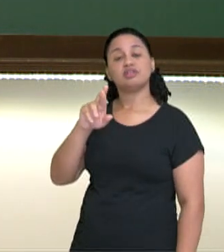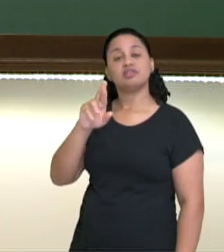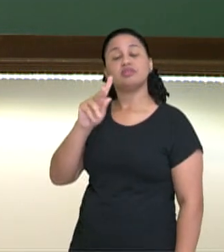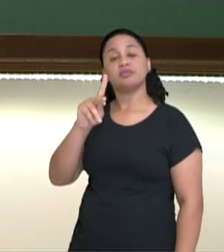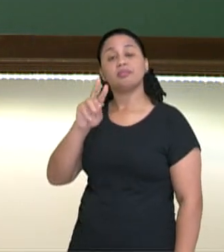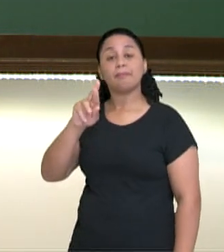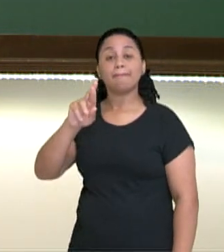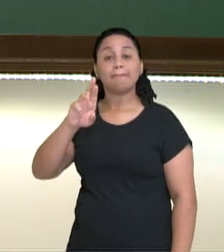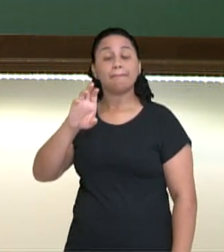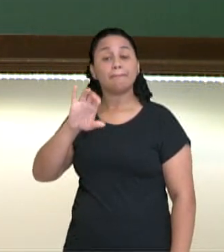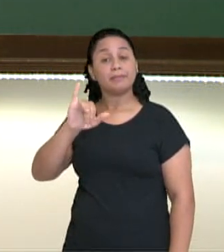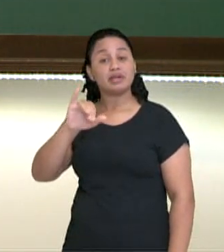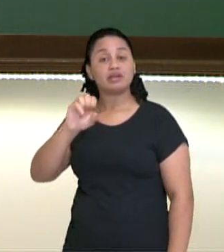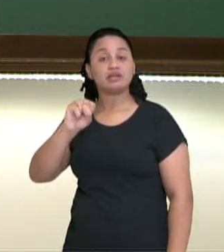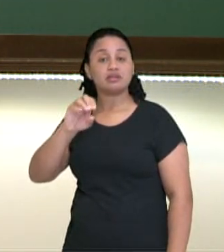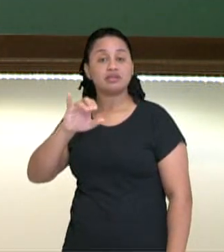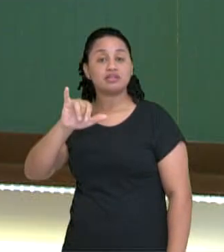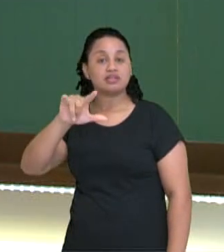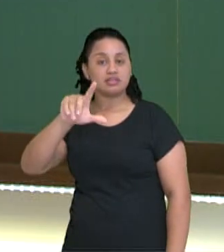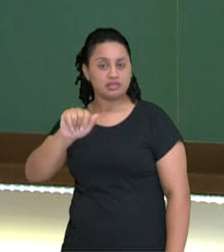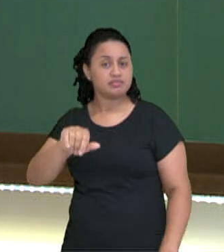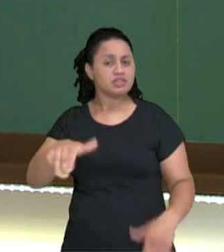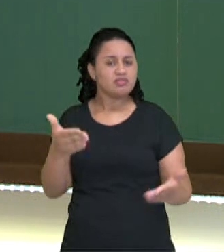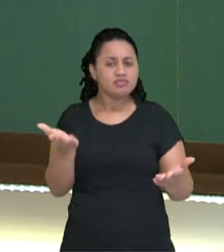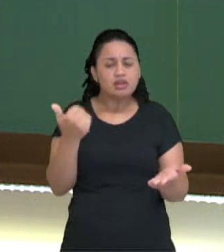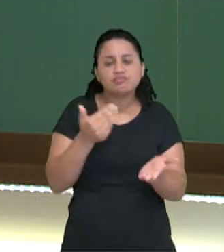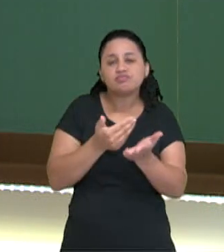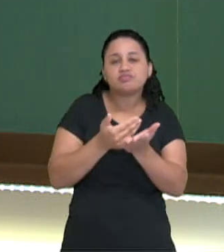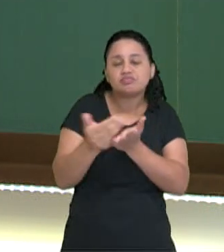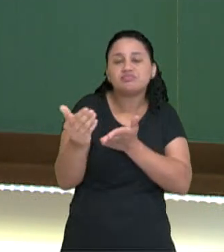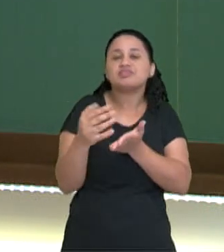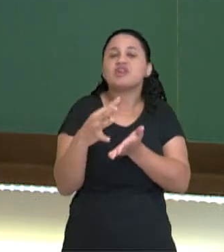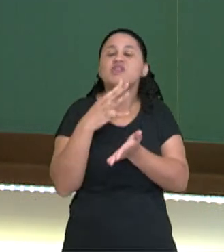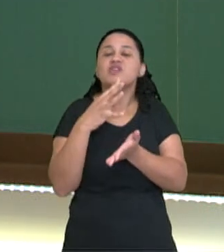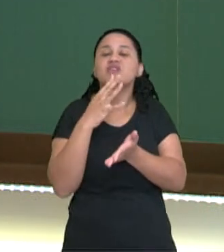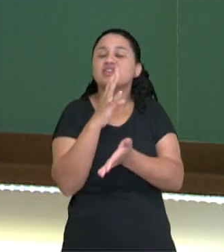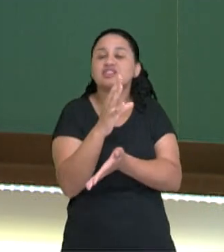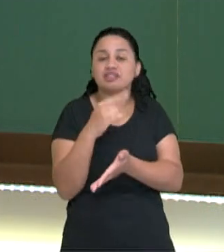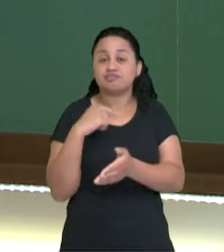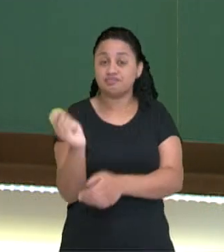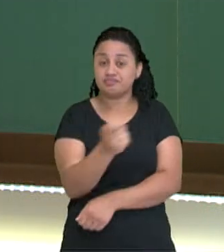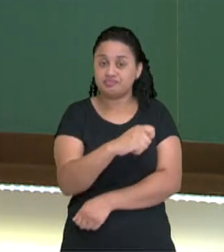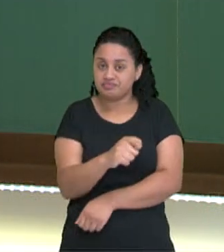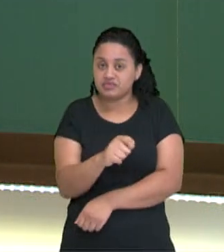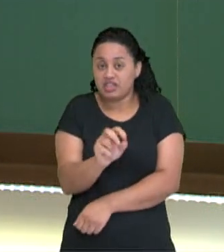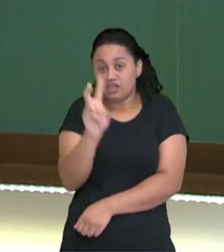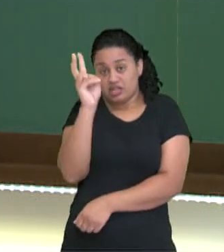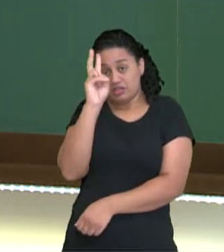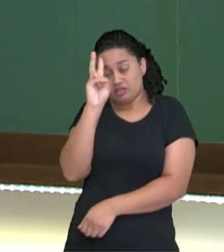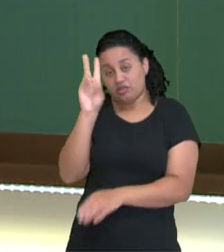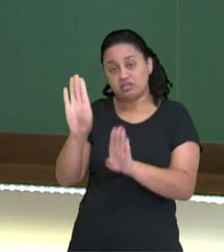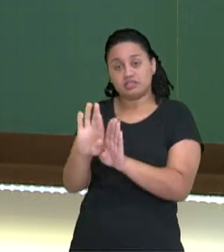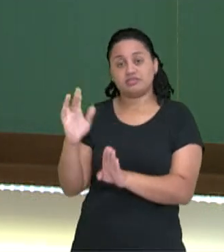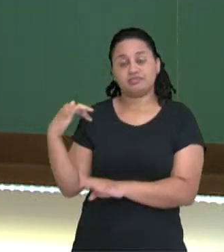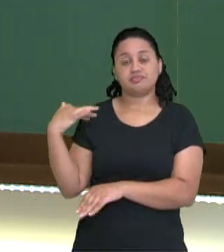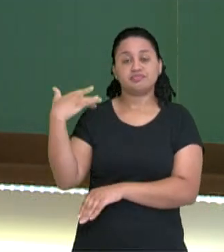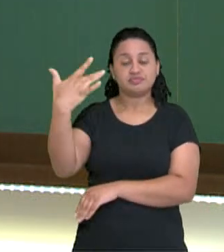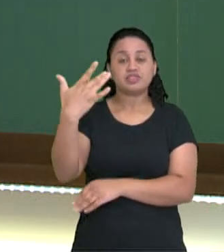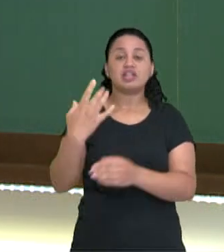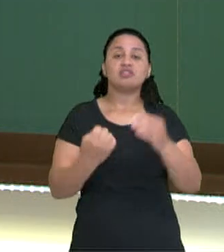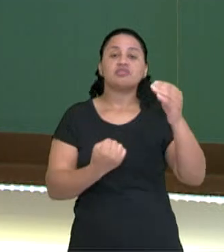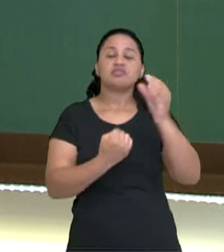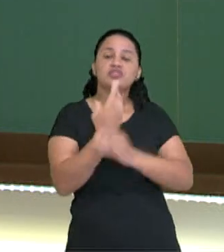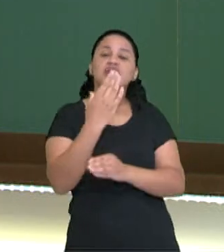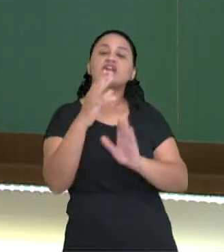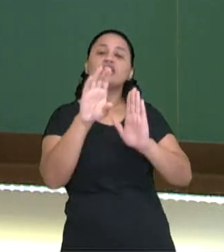Vamos lá conhecer um pouquinho sobre a história e evolução, né? Criado no século XIII,